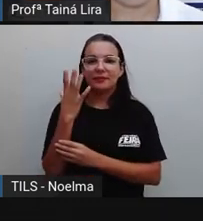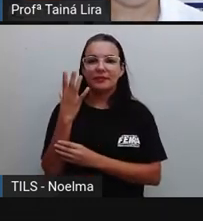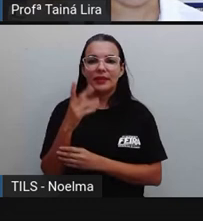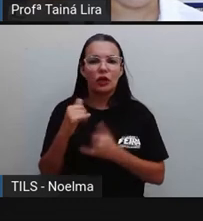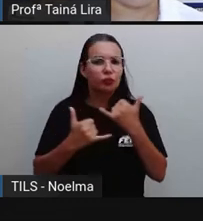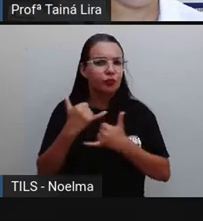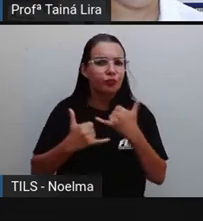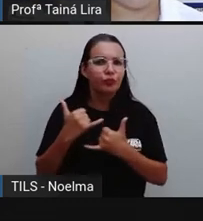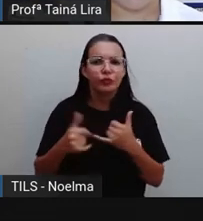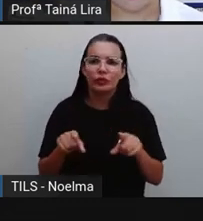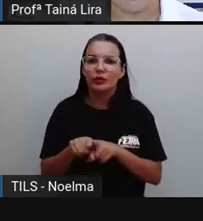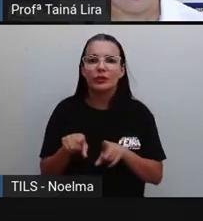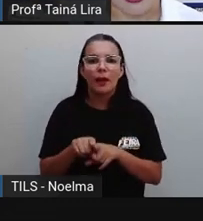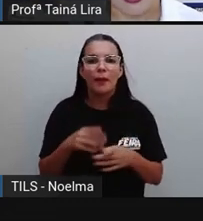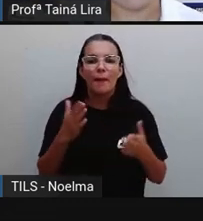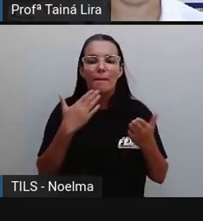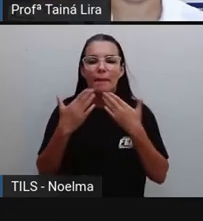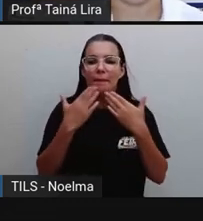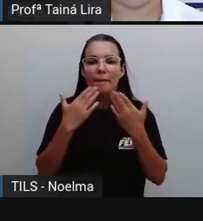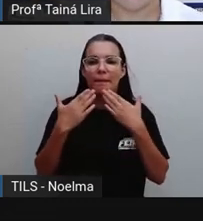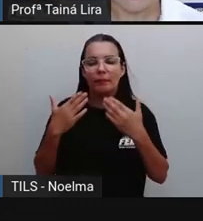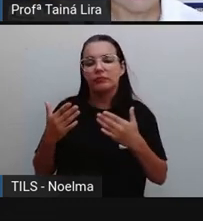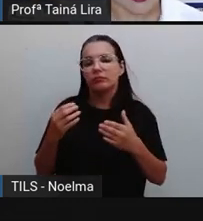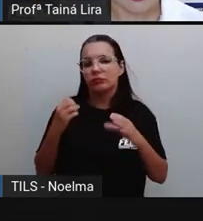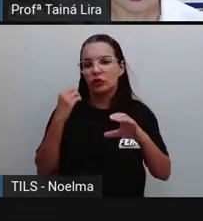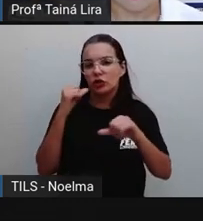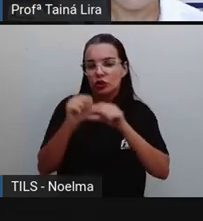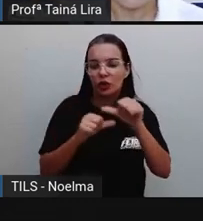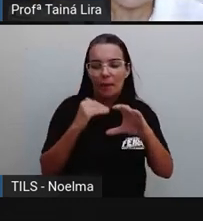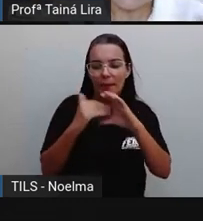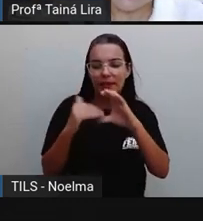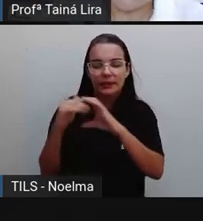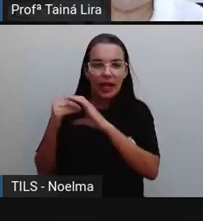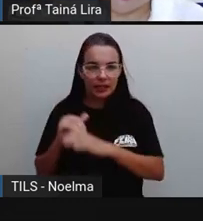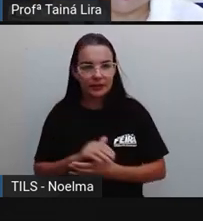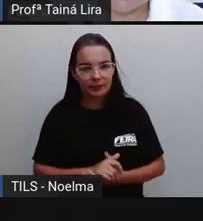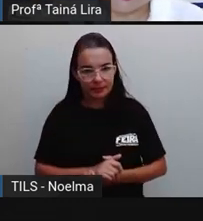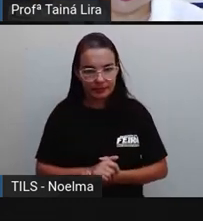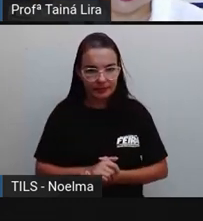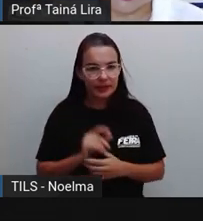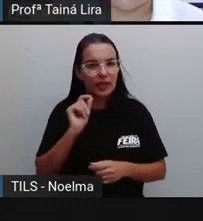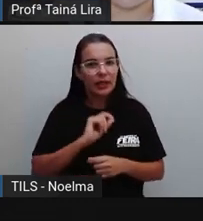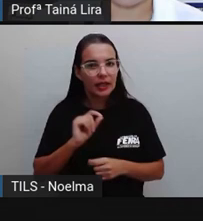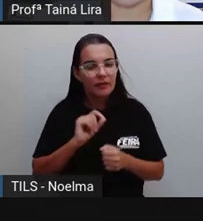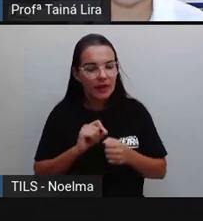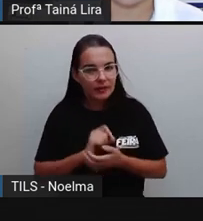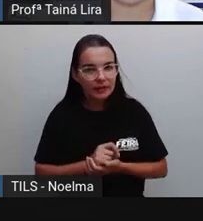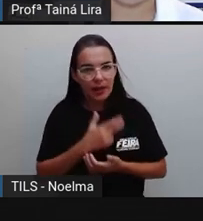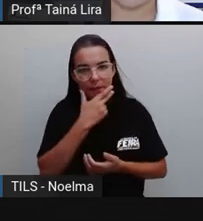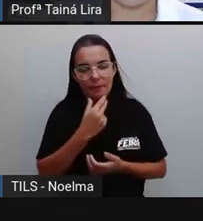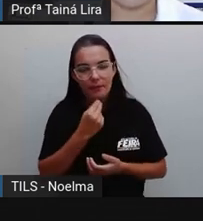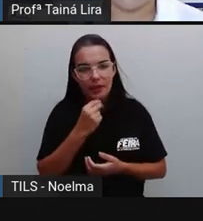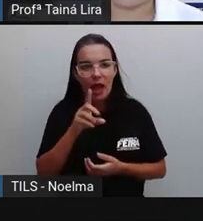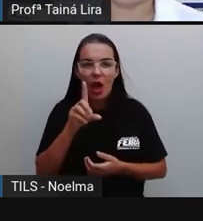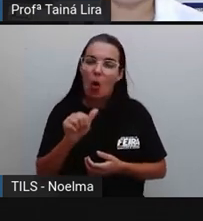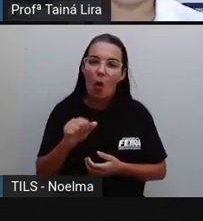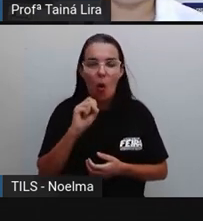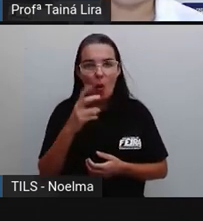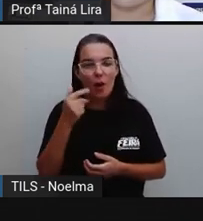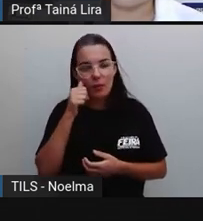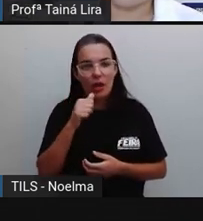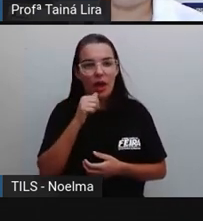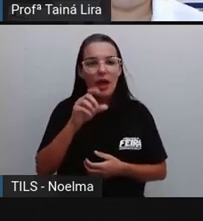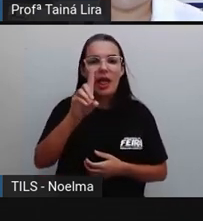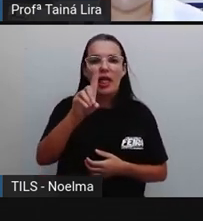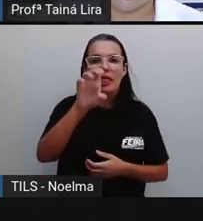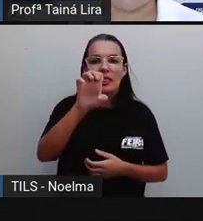aplicativos aí de bate-papo, de troca de mensagem. E quem faz esses aplicativos é chamado, né? A profissão